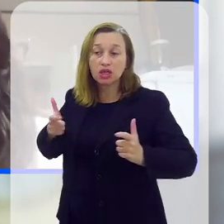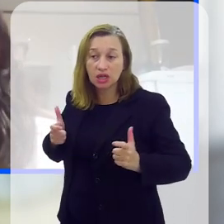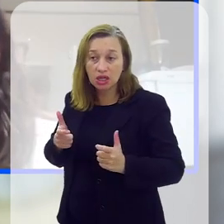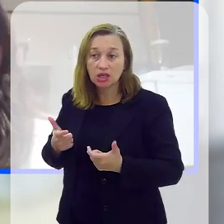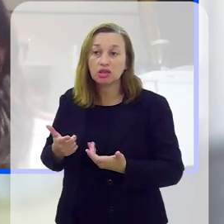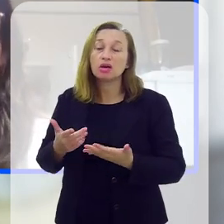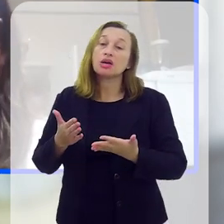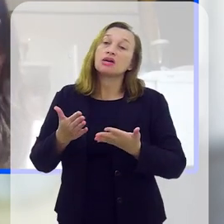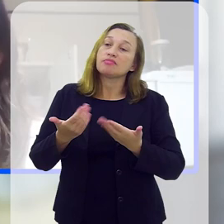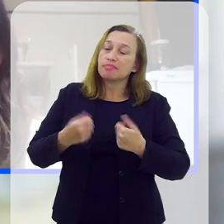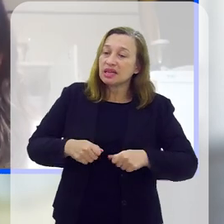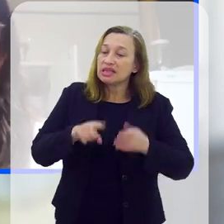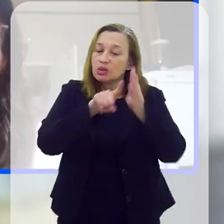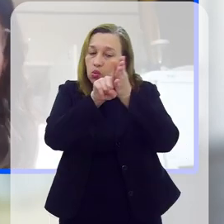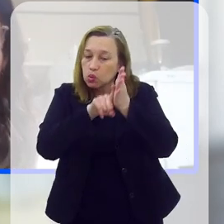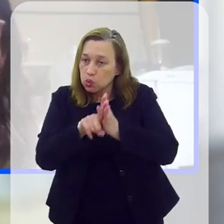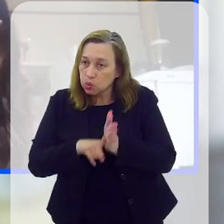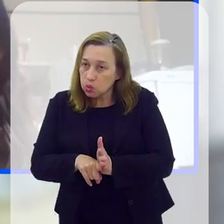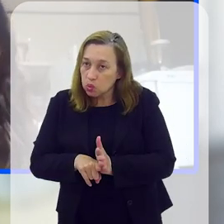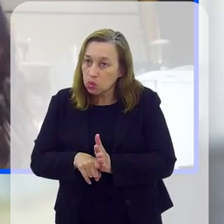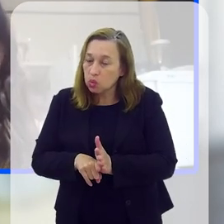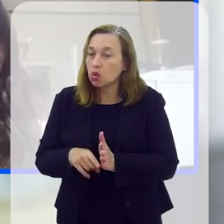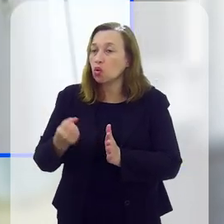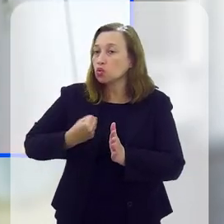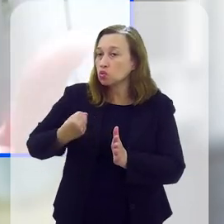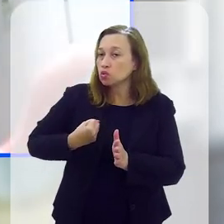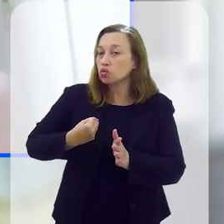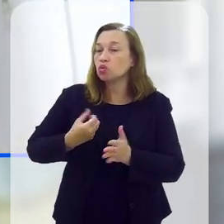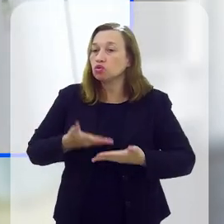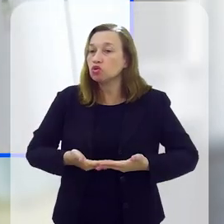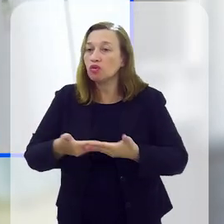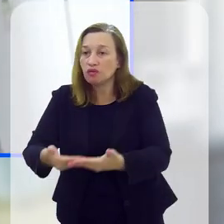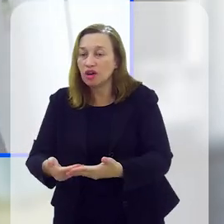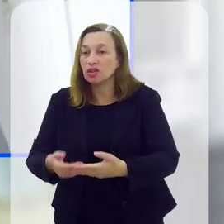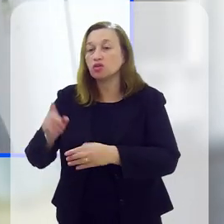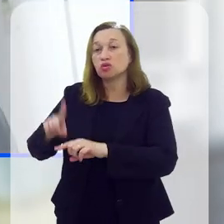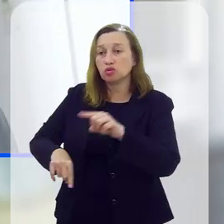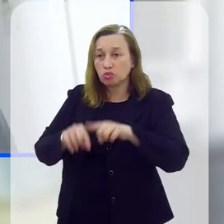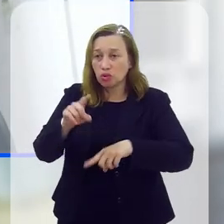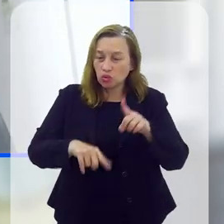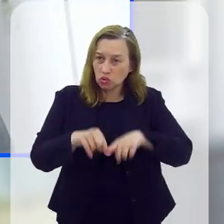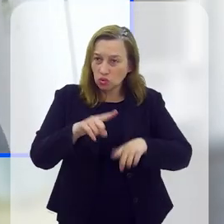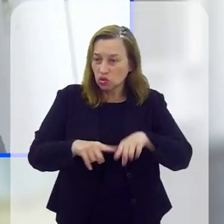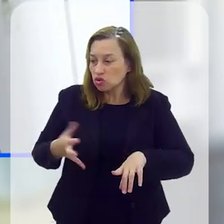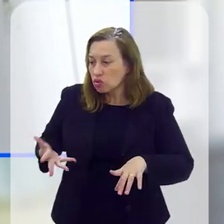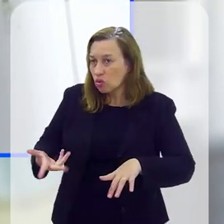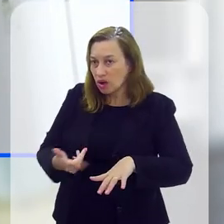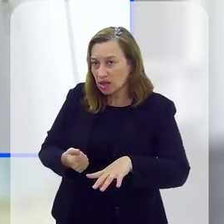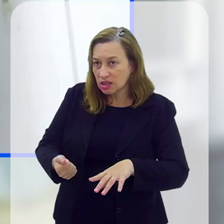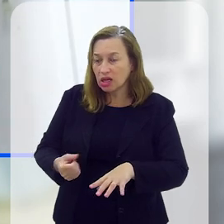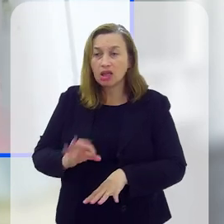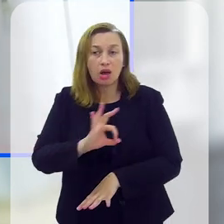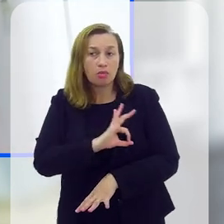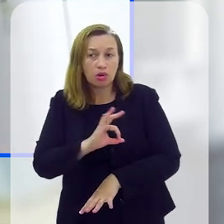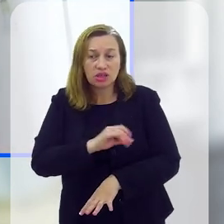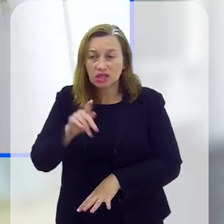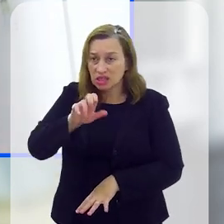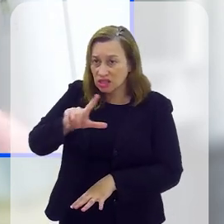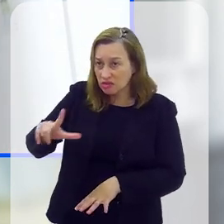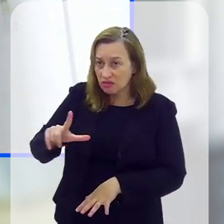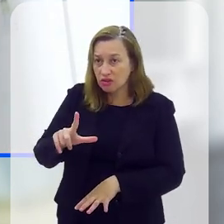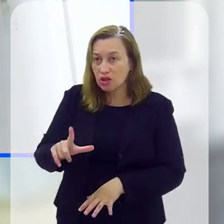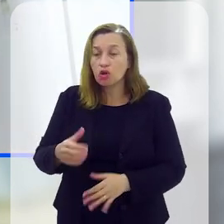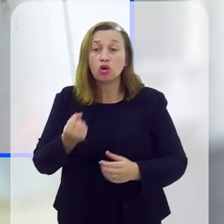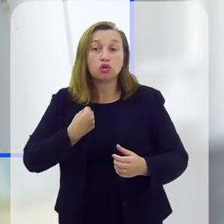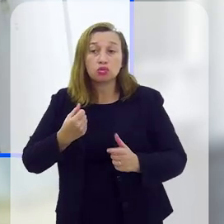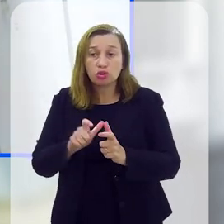até um aumento, mas isso tudo tem que ser feito por diagnóstico, um aumento de oferta desses equipamentos, no